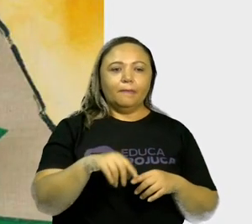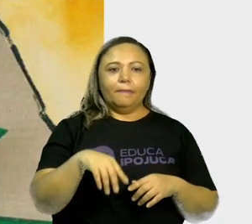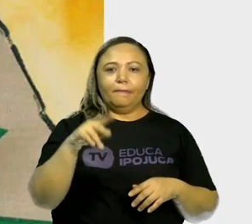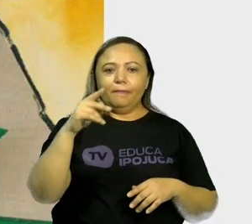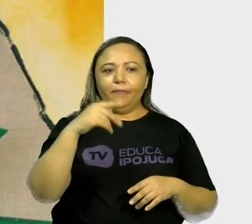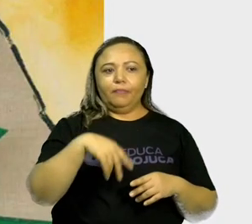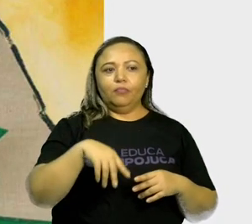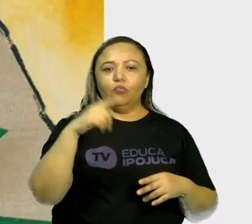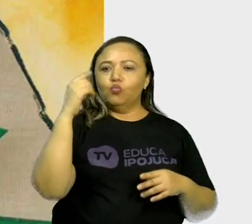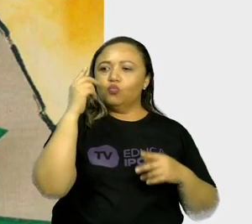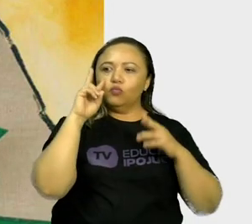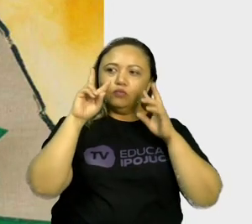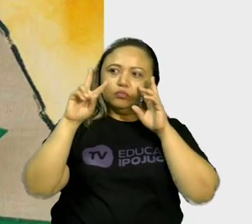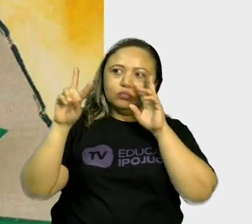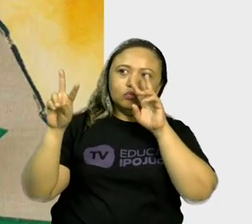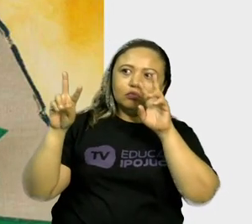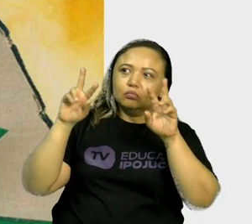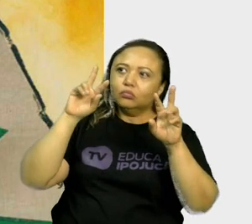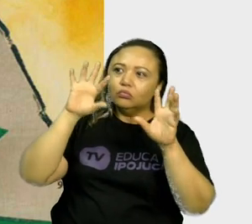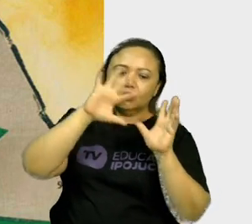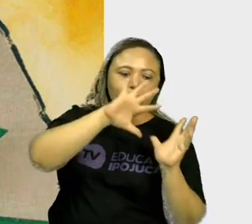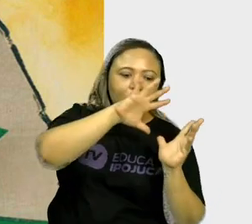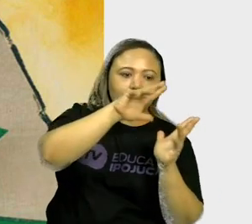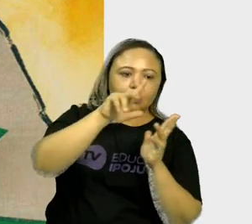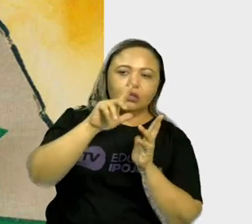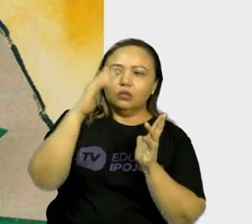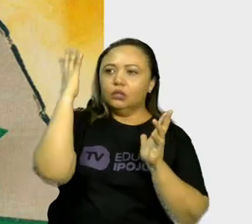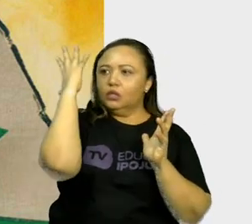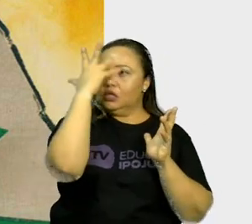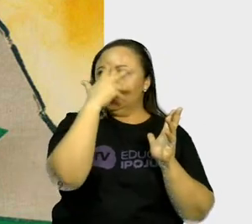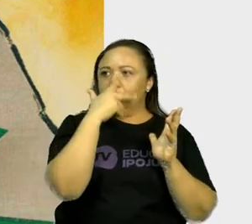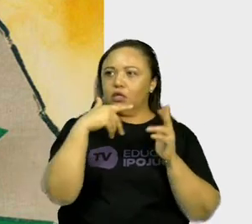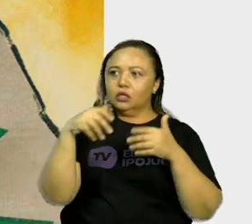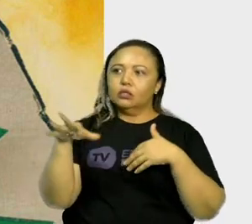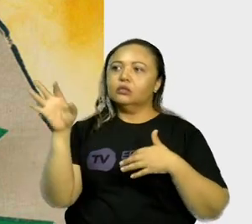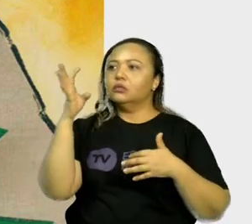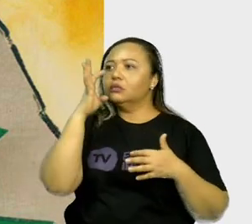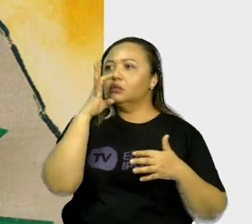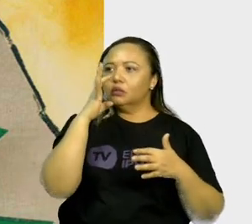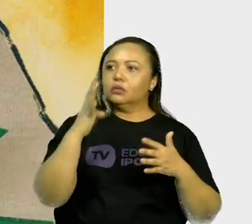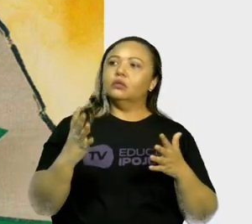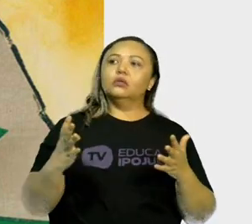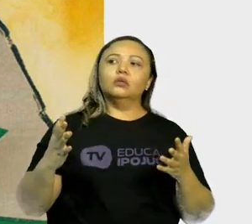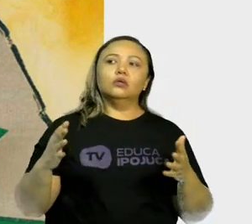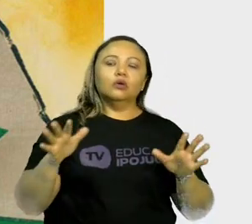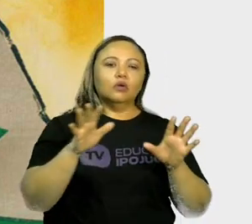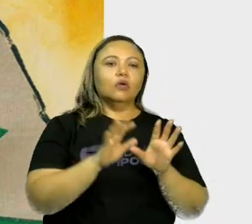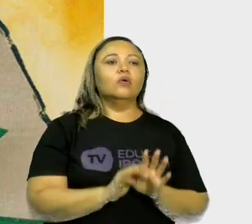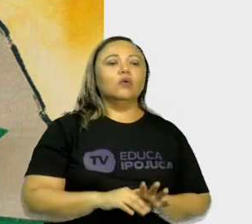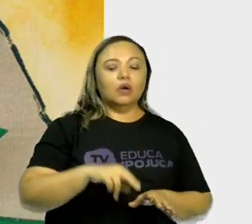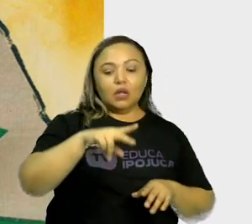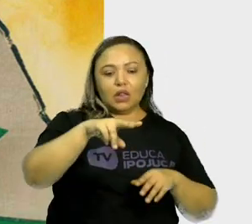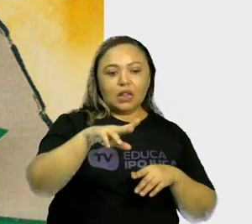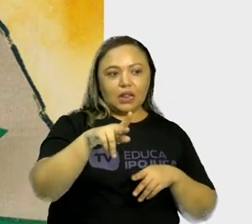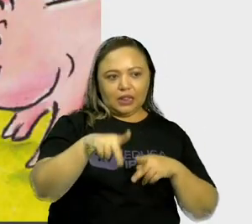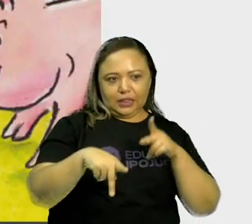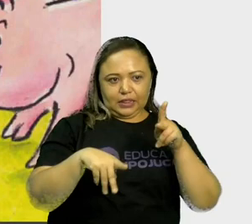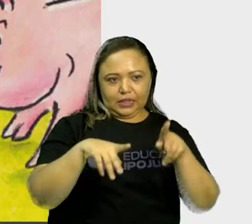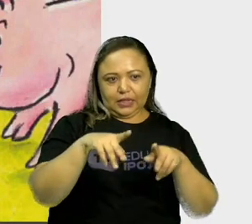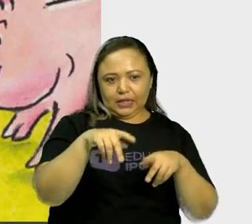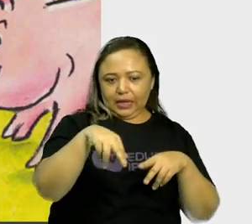Para o belo mundo contemplar, seja ao andar, voar ou nadar.